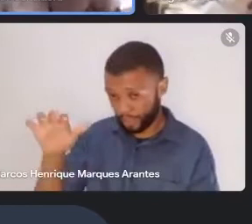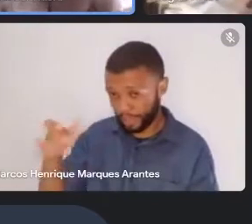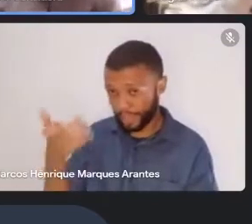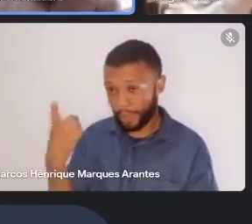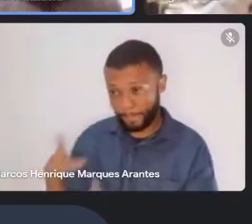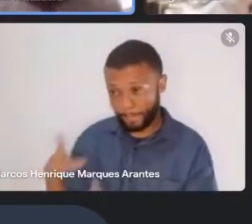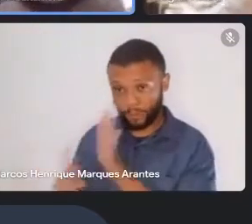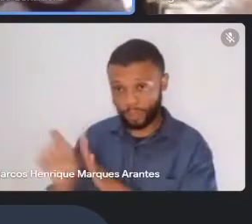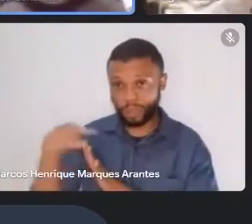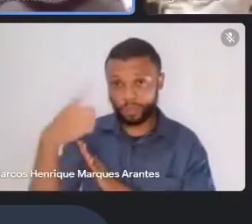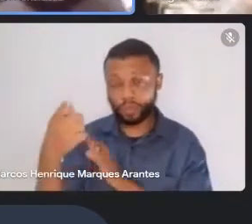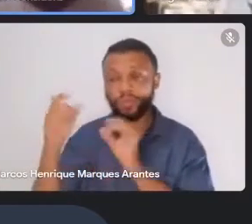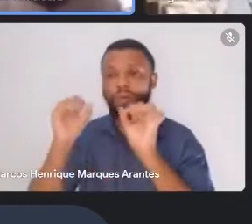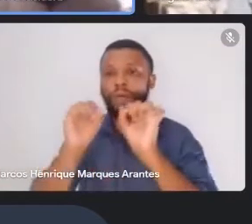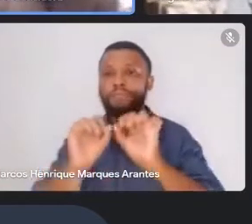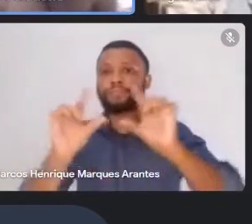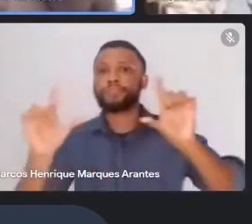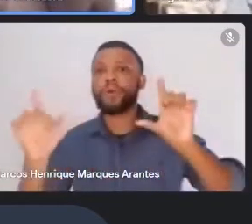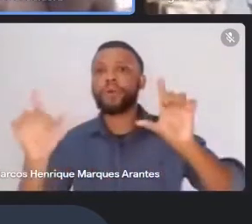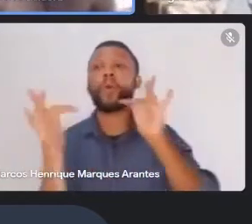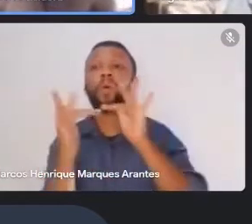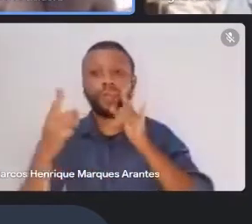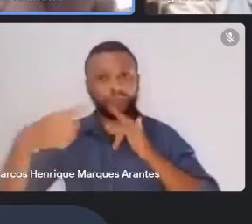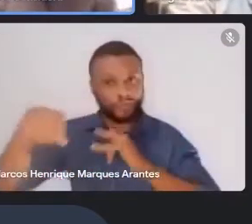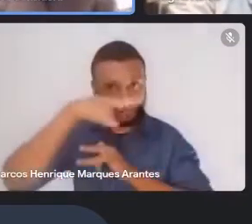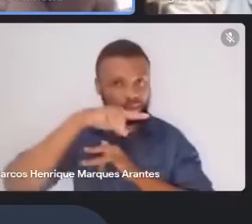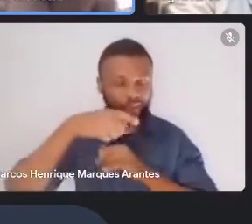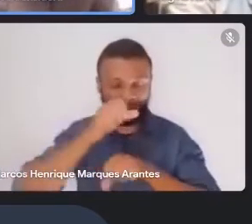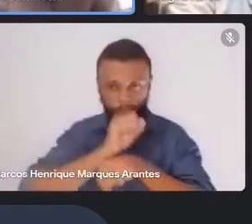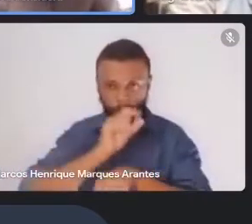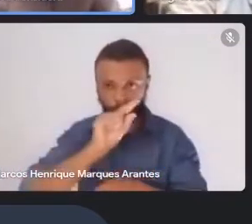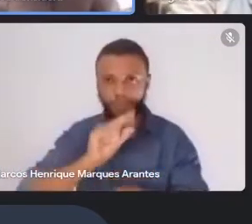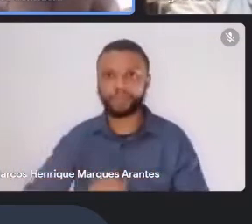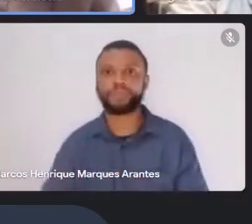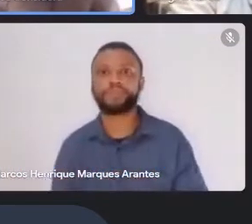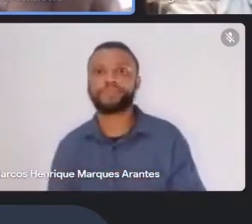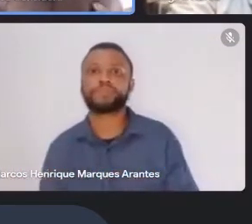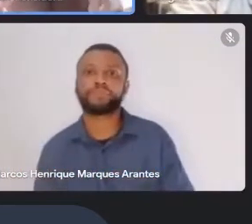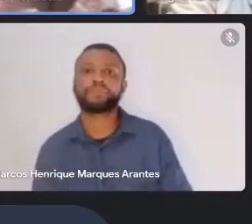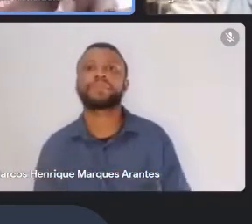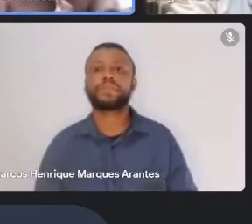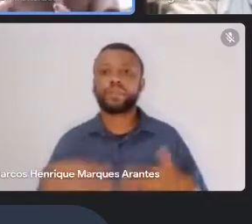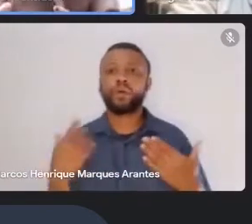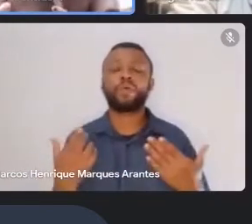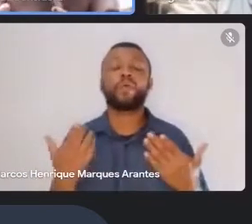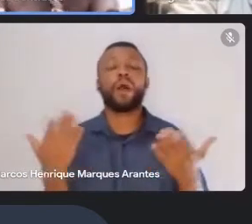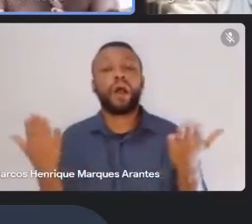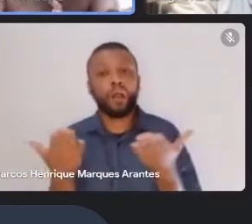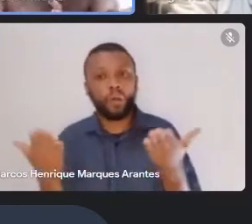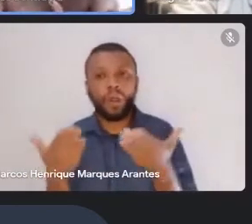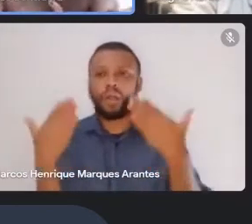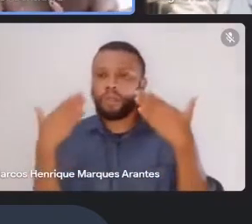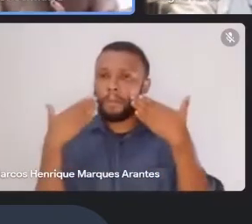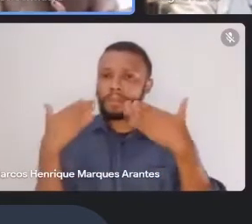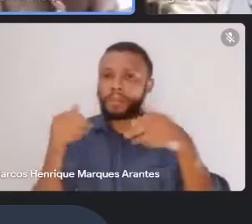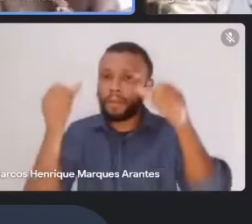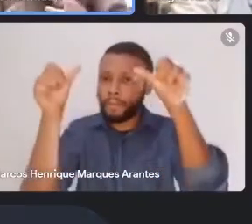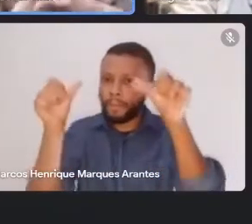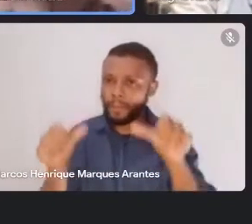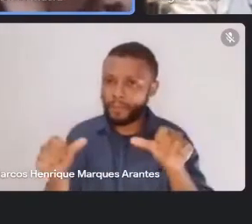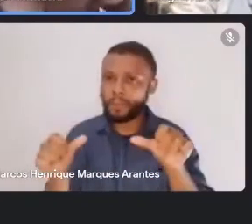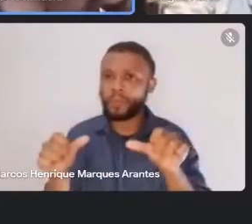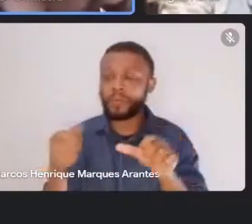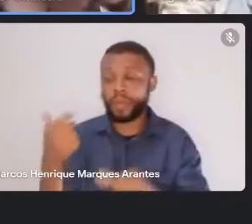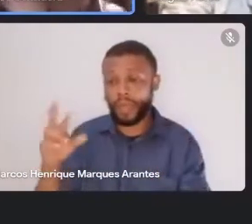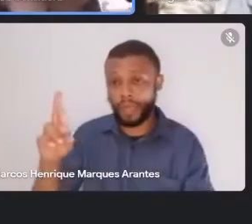colocar ele em contato com vocês daqui a pouquinho. Meninos e meninas, deixa eu apresentar, então, esses cartazes que a Regina citou